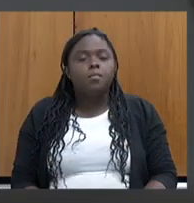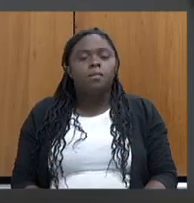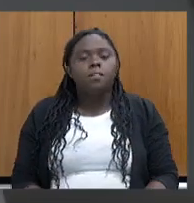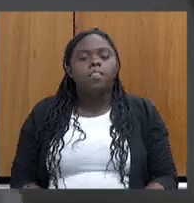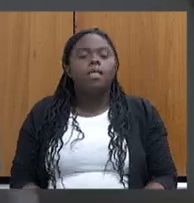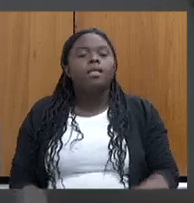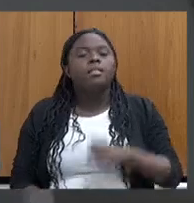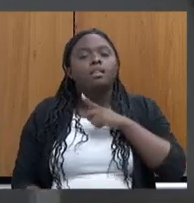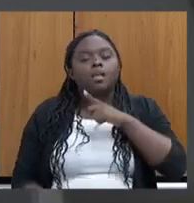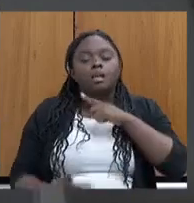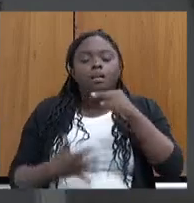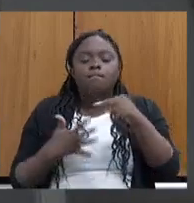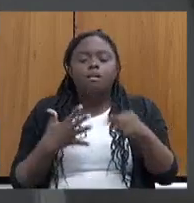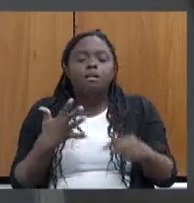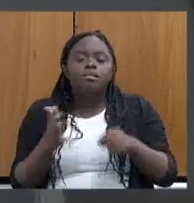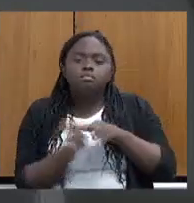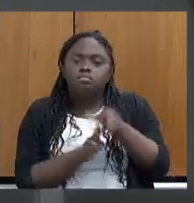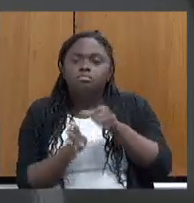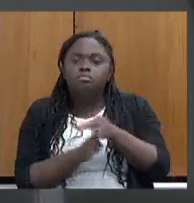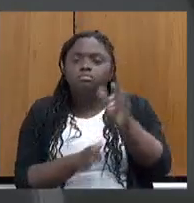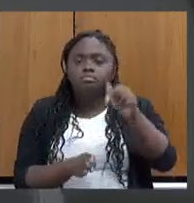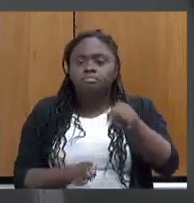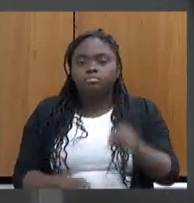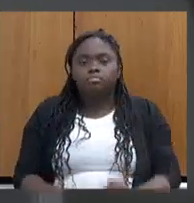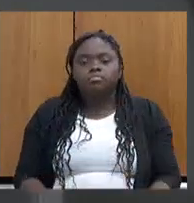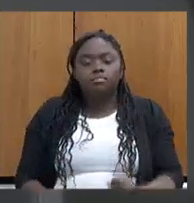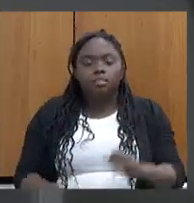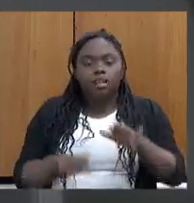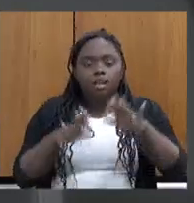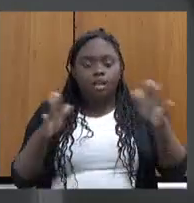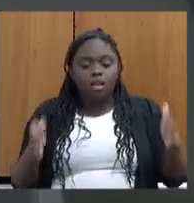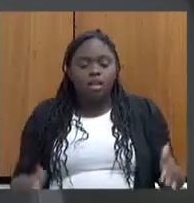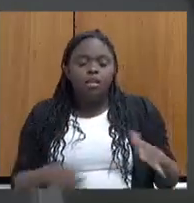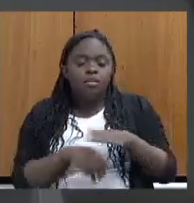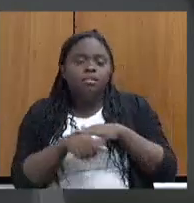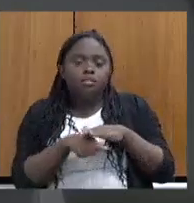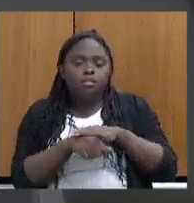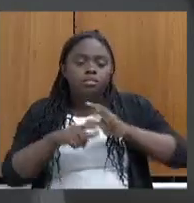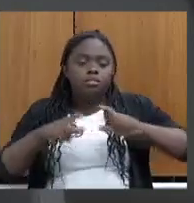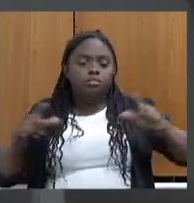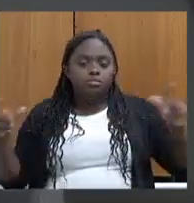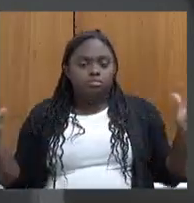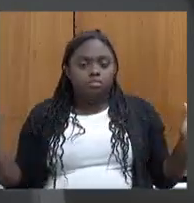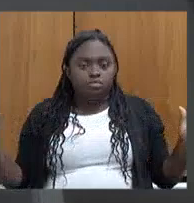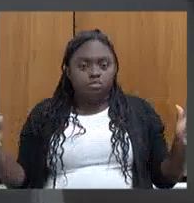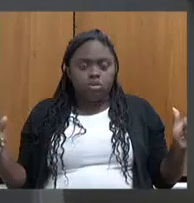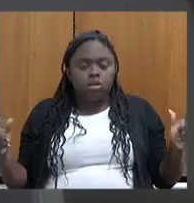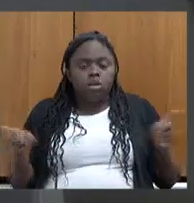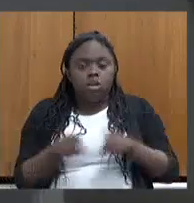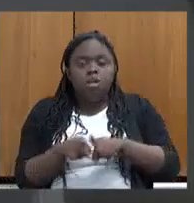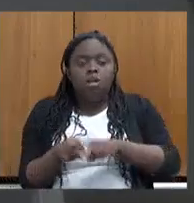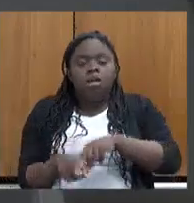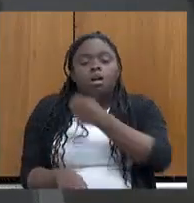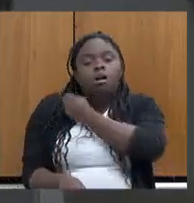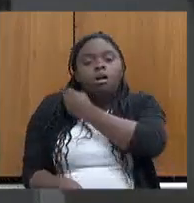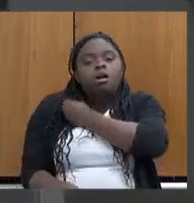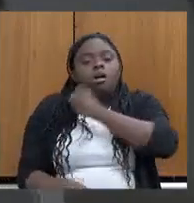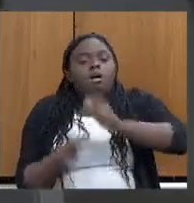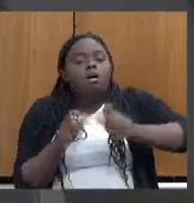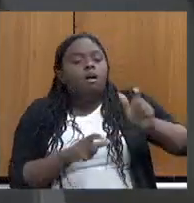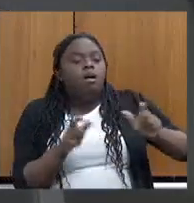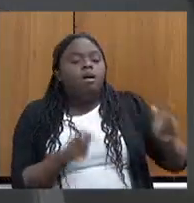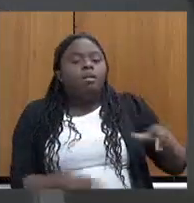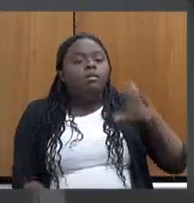tem uma série de recomendações aqui para que a mesa de diálogo se amplie, para que amplie o número de servidores para